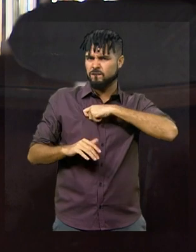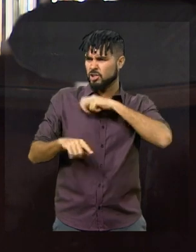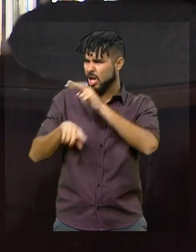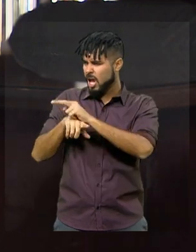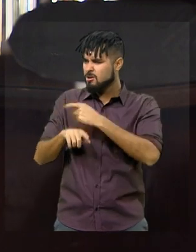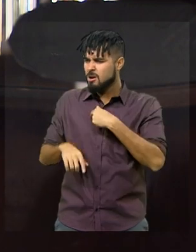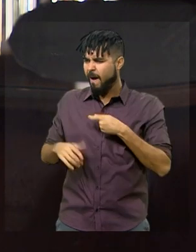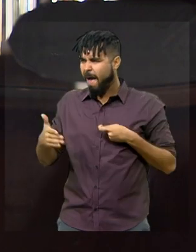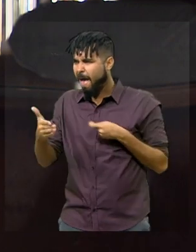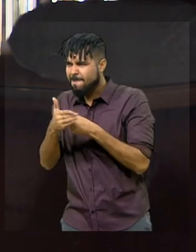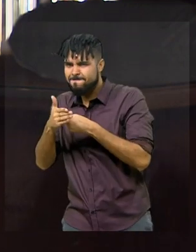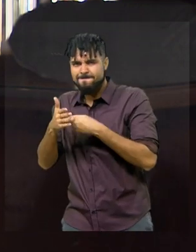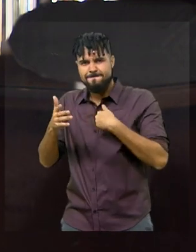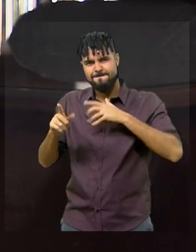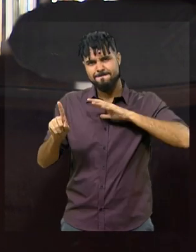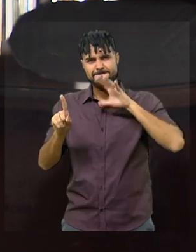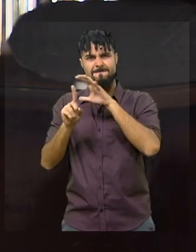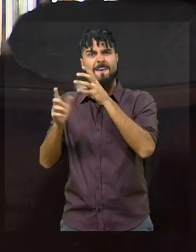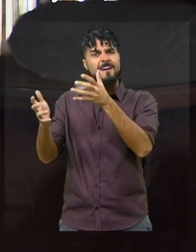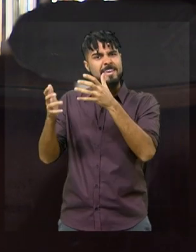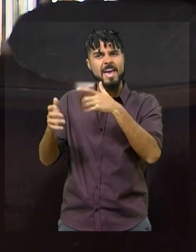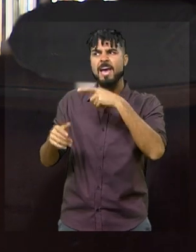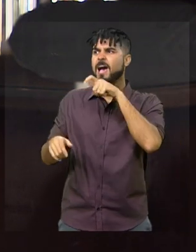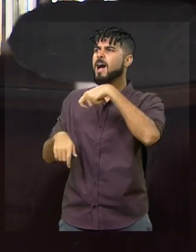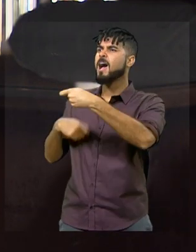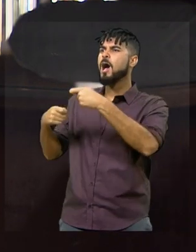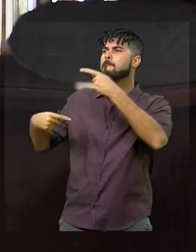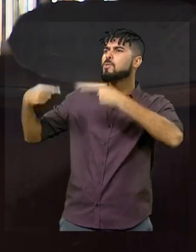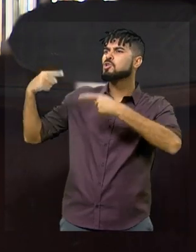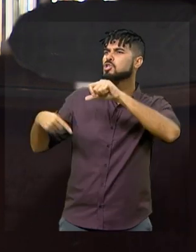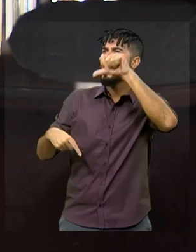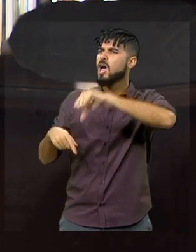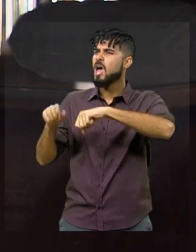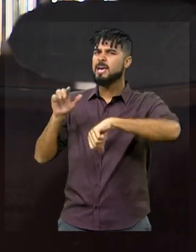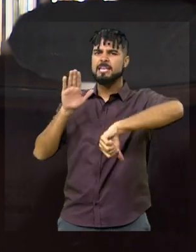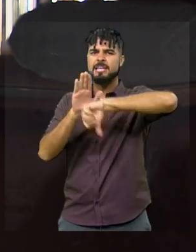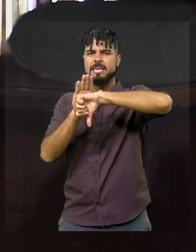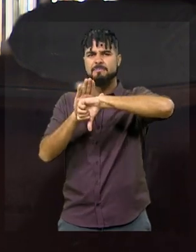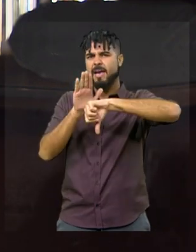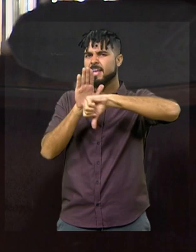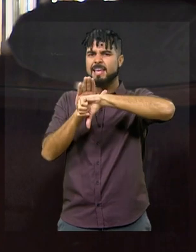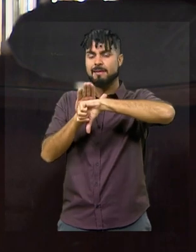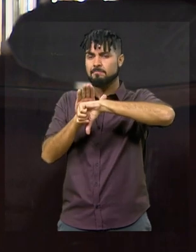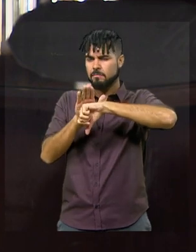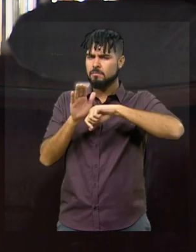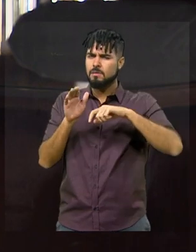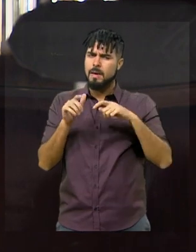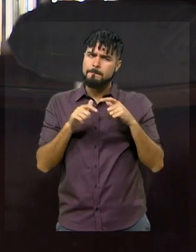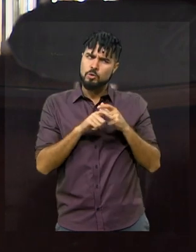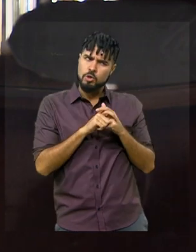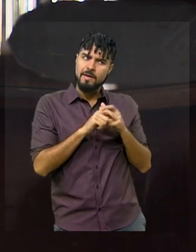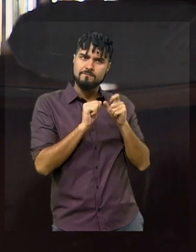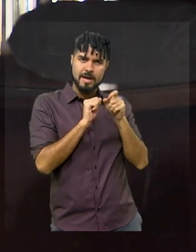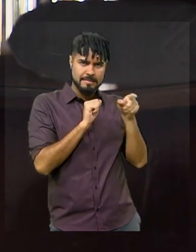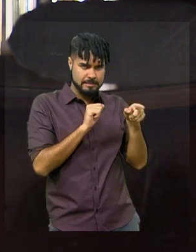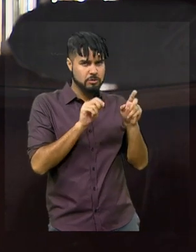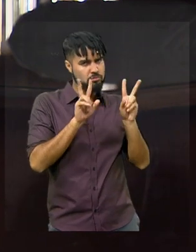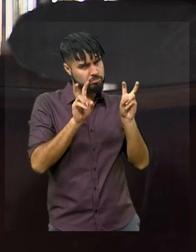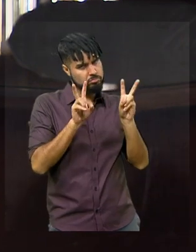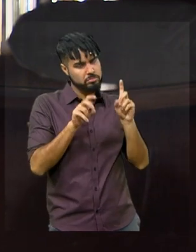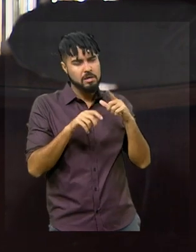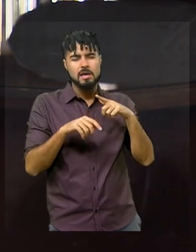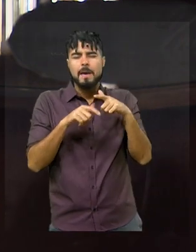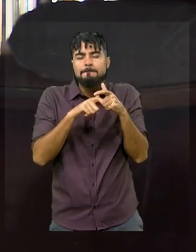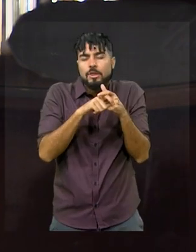abuso dessa sanha de querer criminalizar a política. Essa coisa, muitas vezes, que é uma minoria, é importante dizer, é a